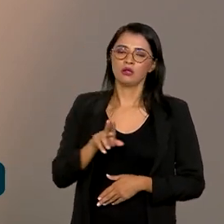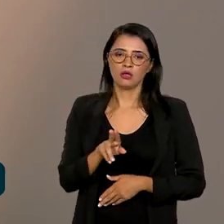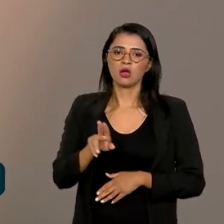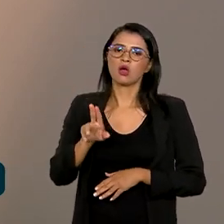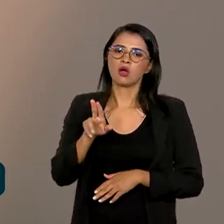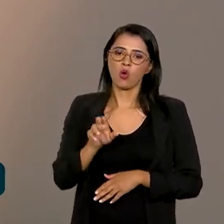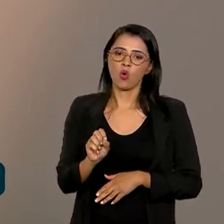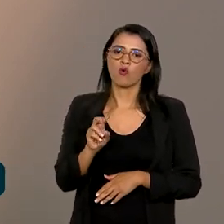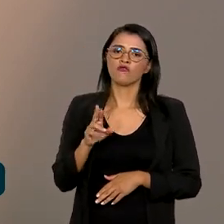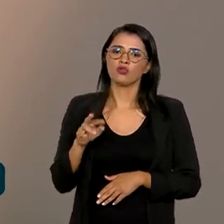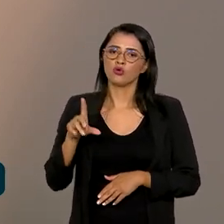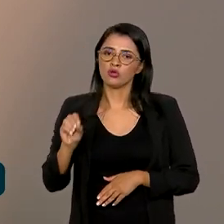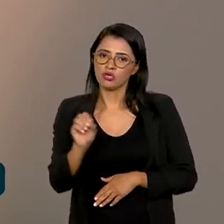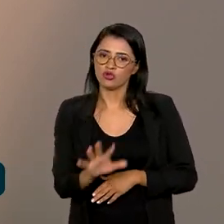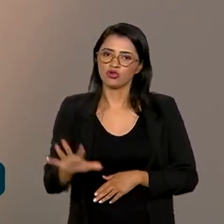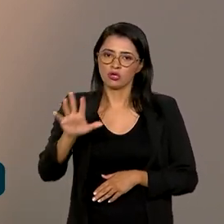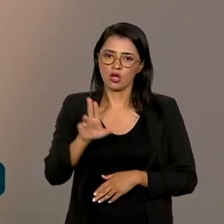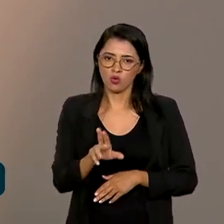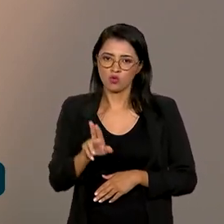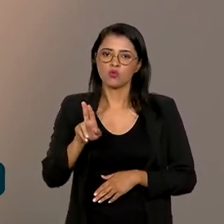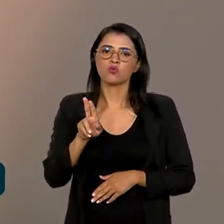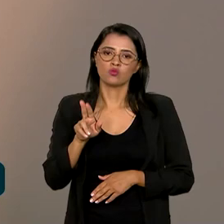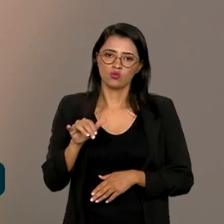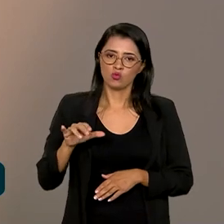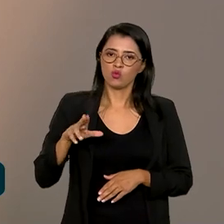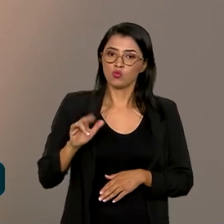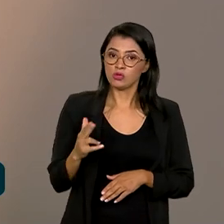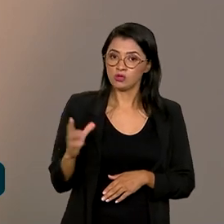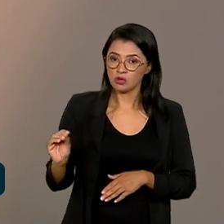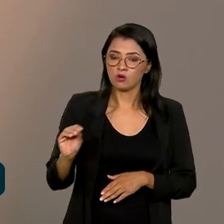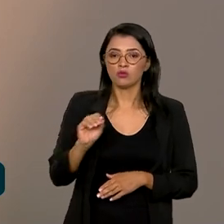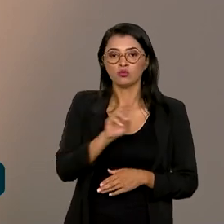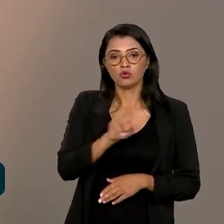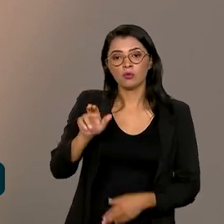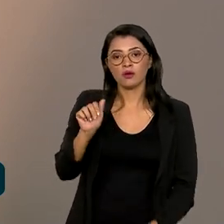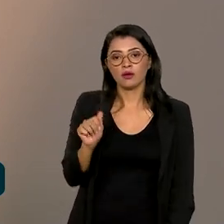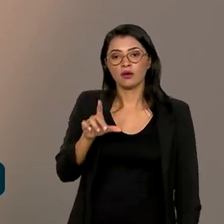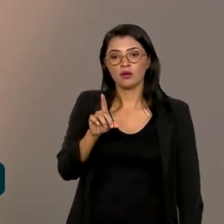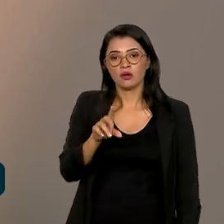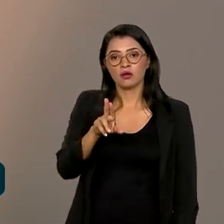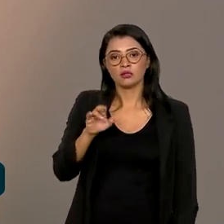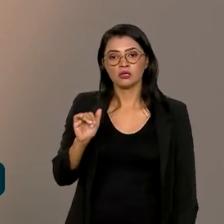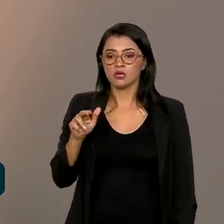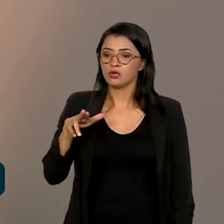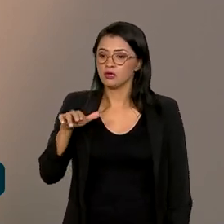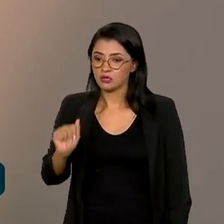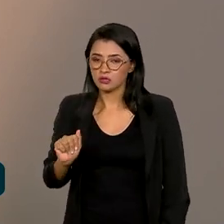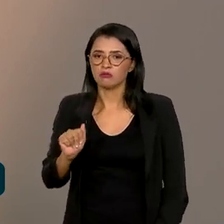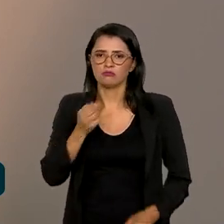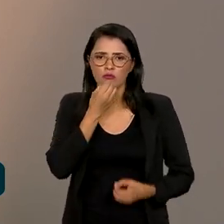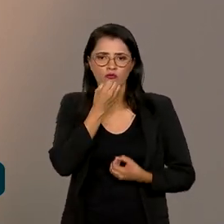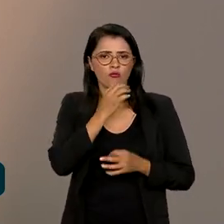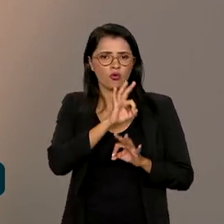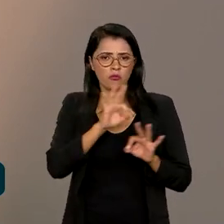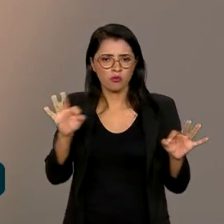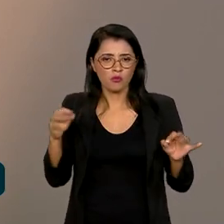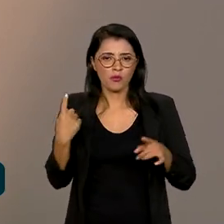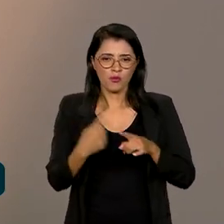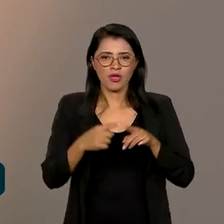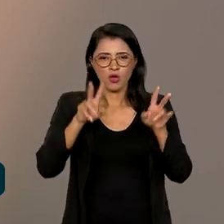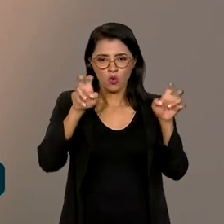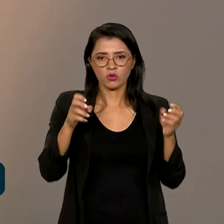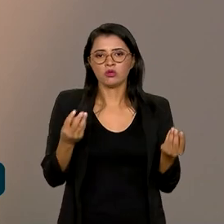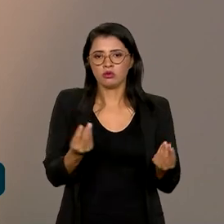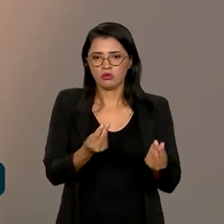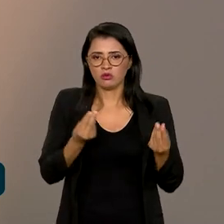ouvidora geral, a Adriana Francis. E foi muito bom, porque, como é um assunto muito sensível, então, essa exposição,